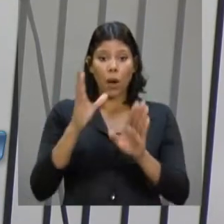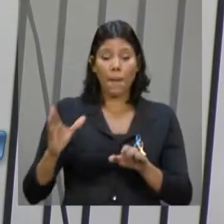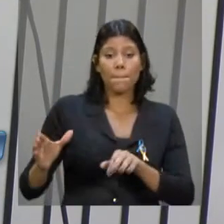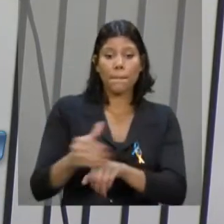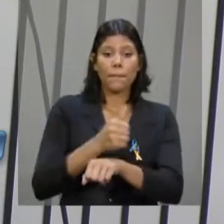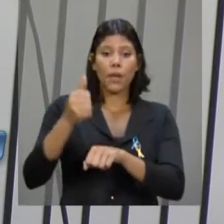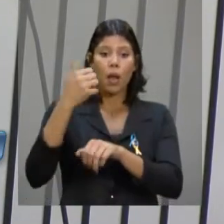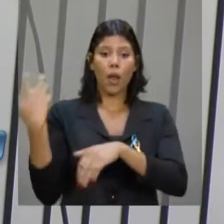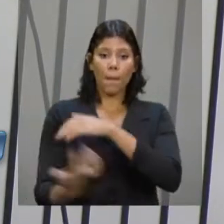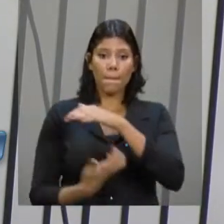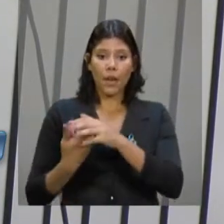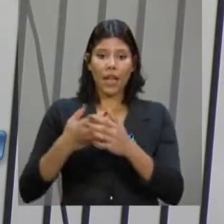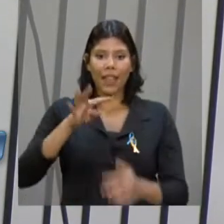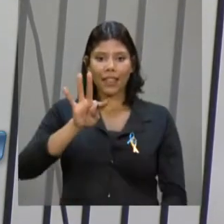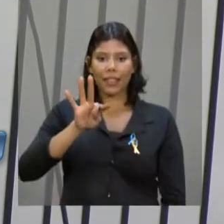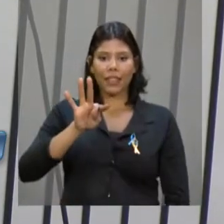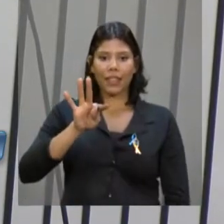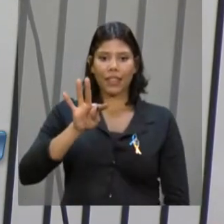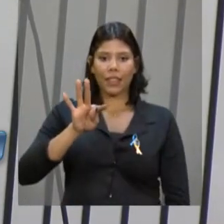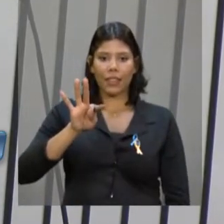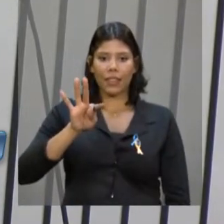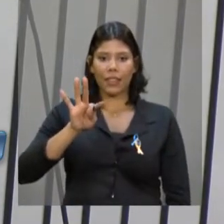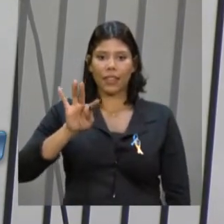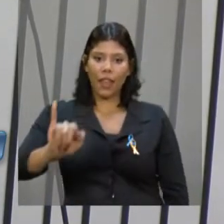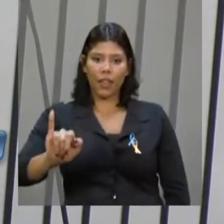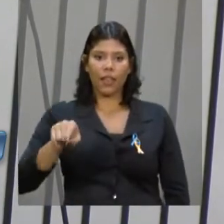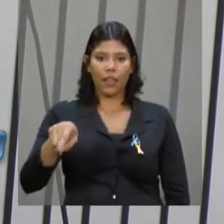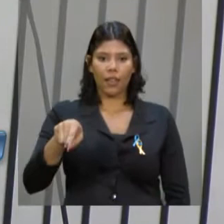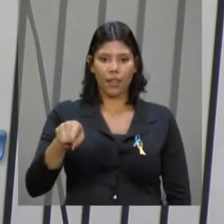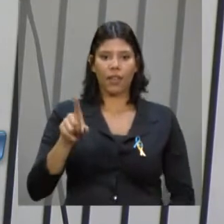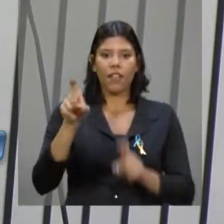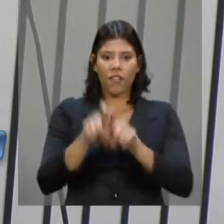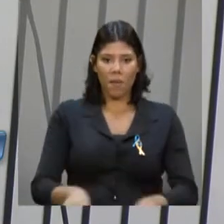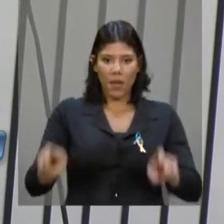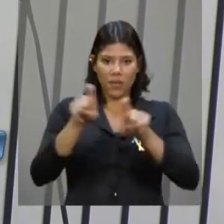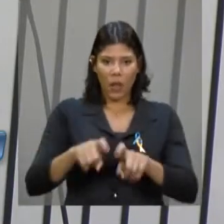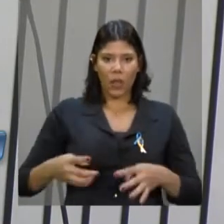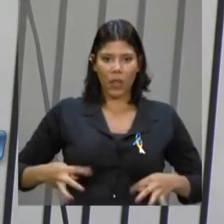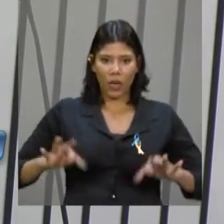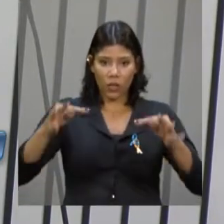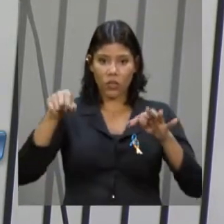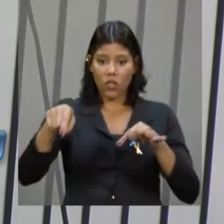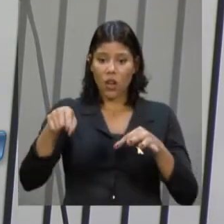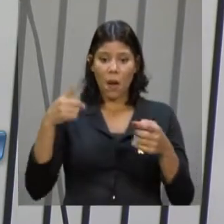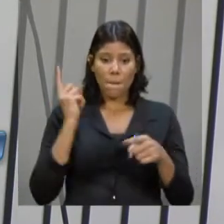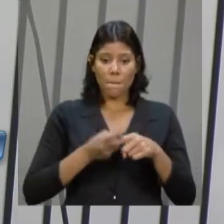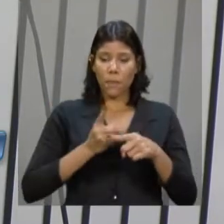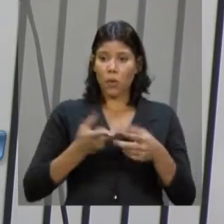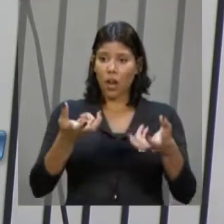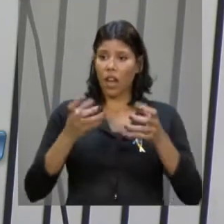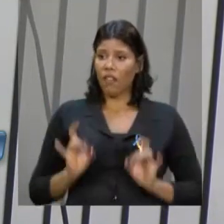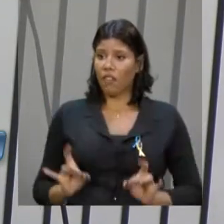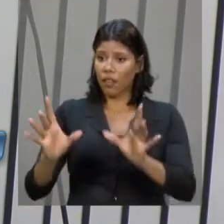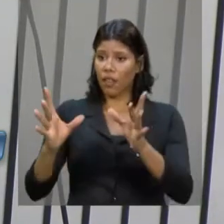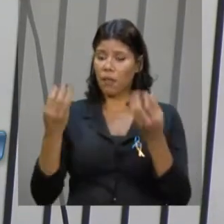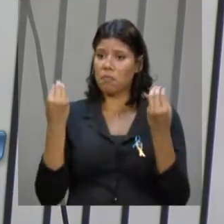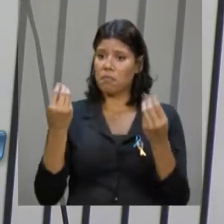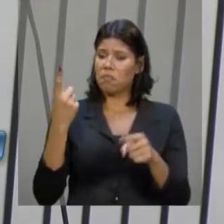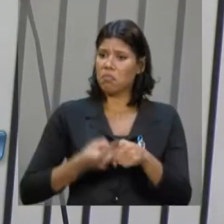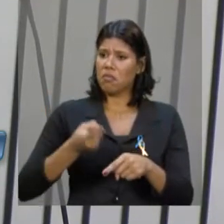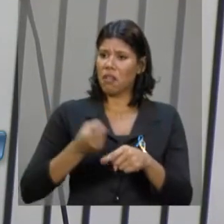Então, por que é mesmo que quer se privatizar uma empresa que é a mais eficiente do mercado, do mercado,